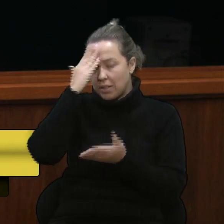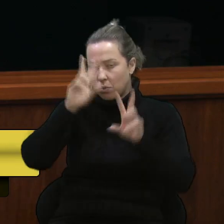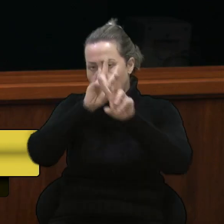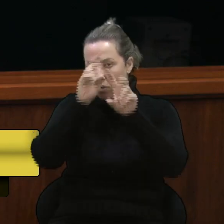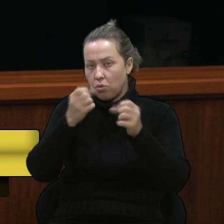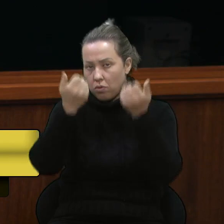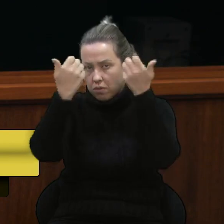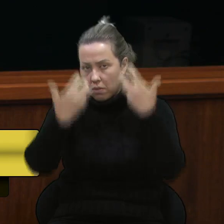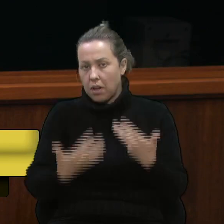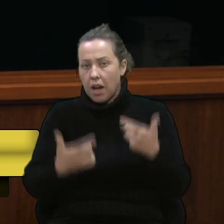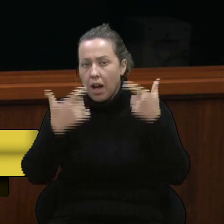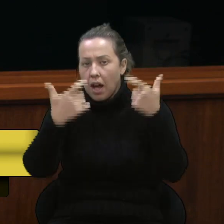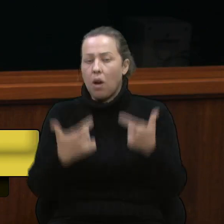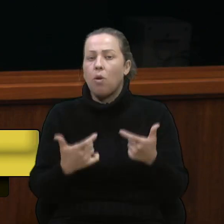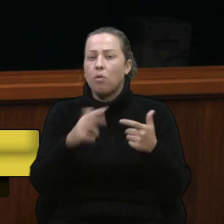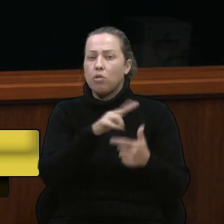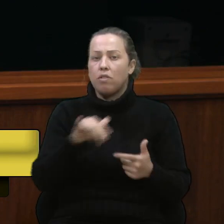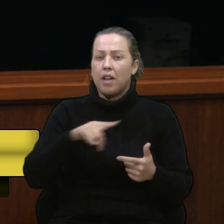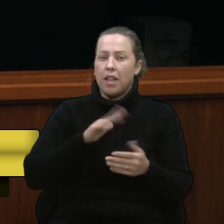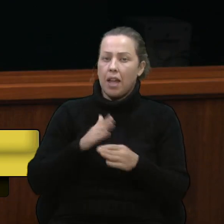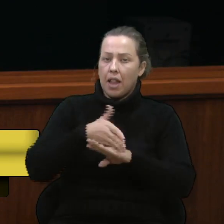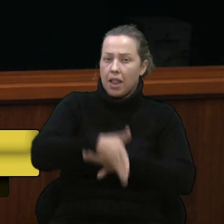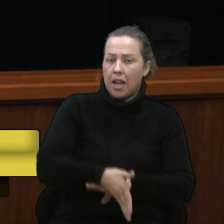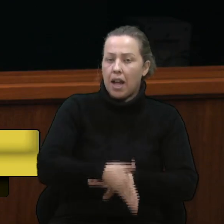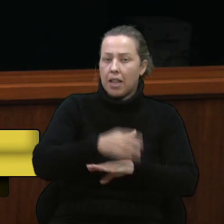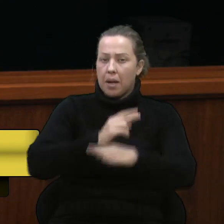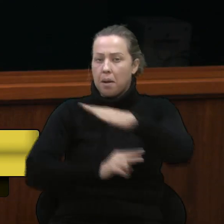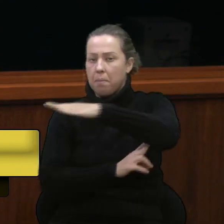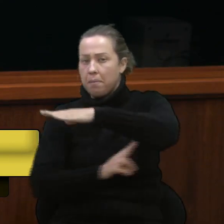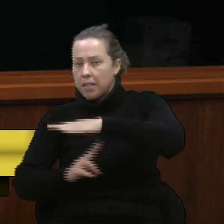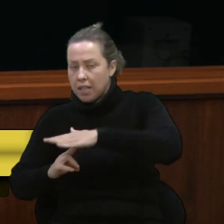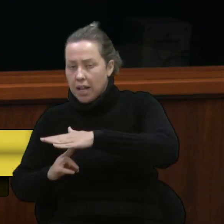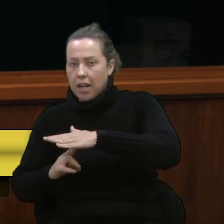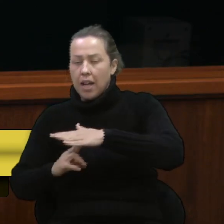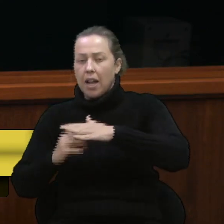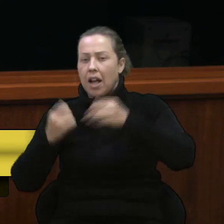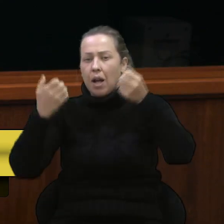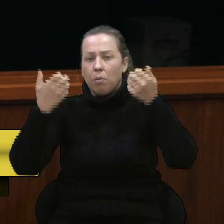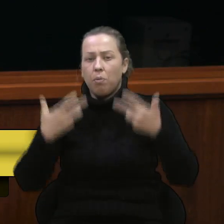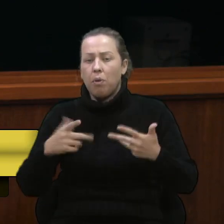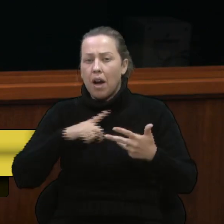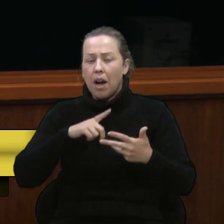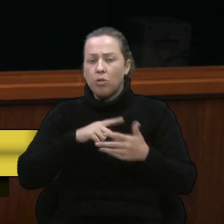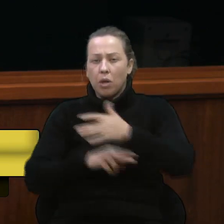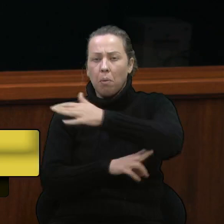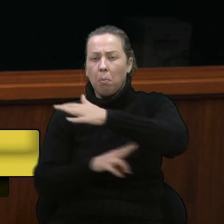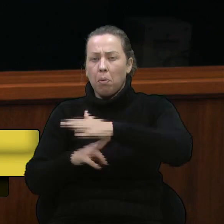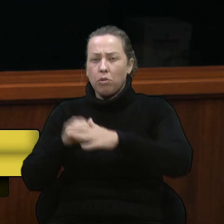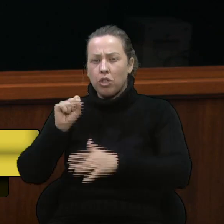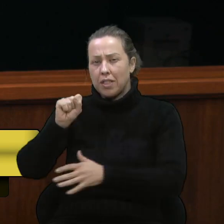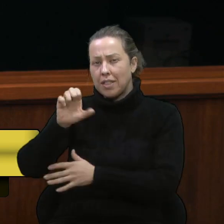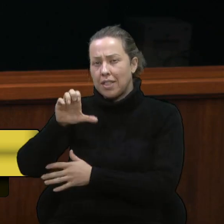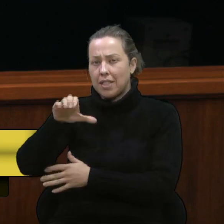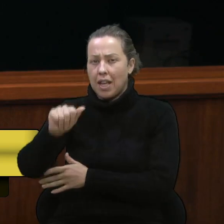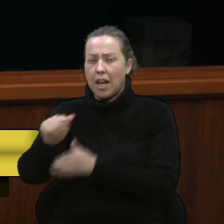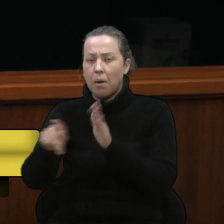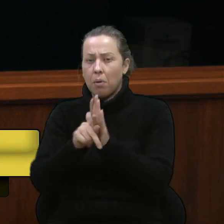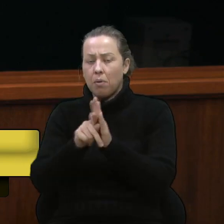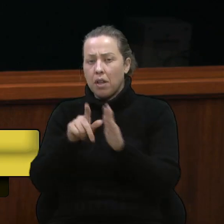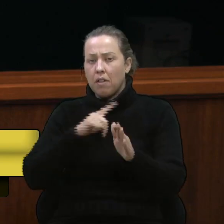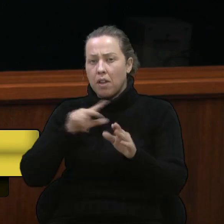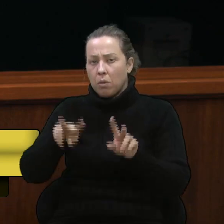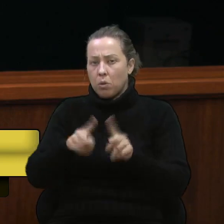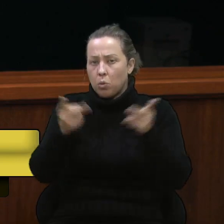explicar para nós aonde vão ser feitos os acessos, passarela, ponte, ponte seca, ali vai ser feita uma